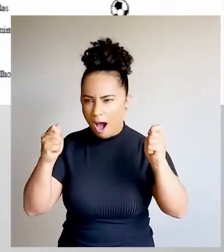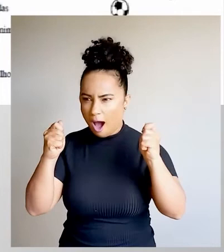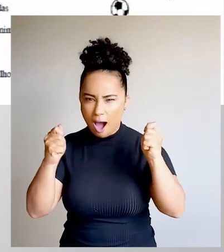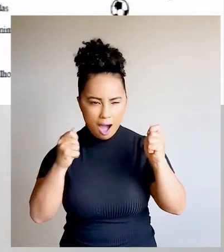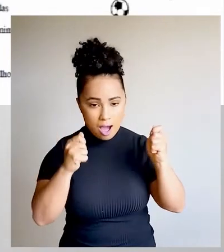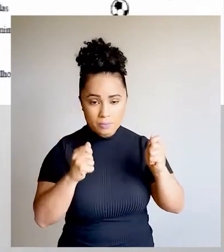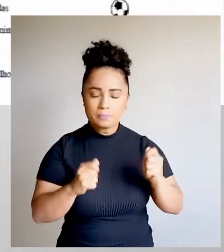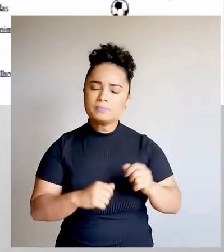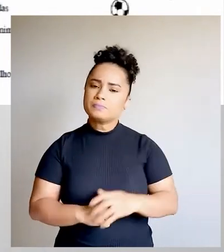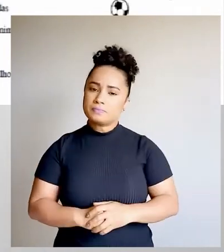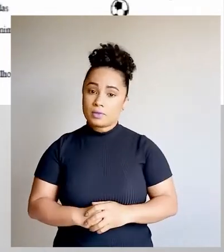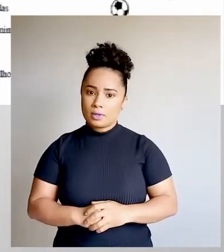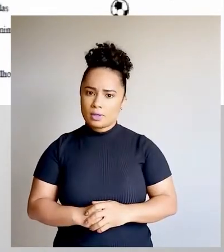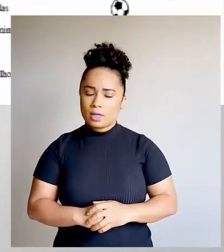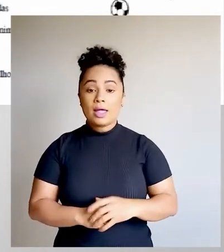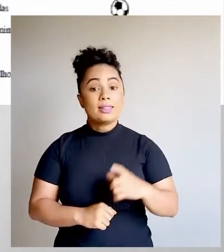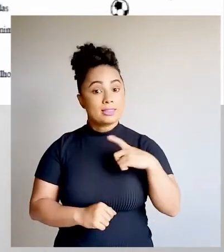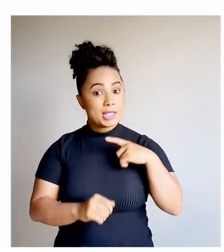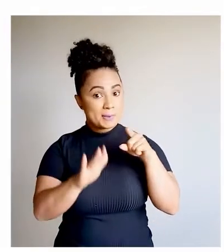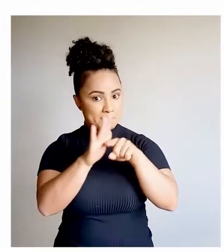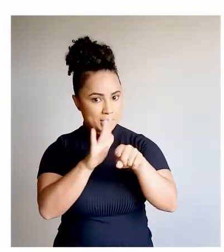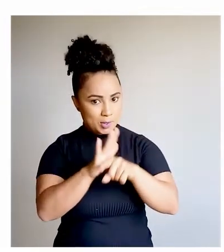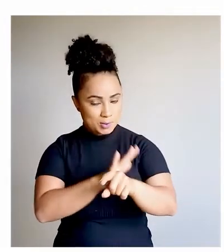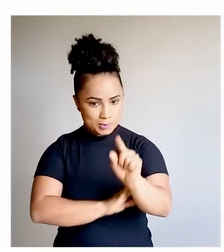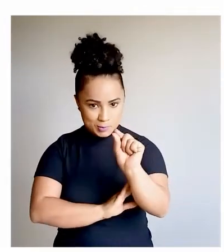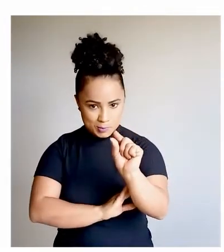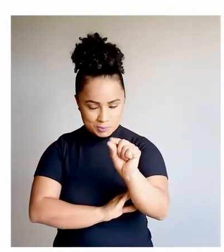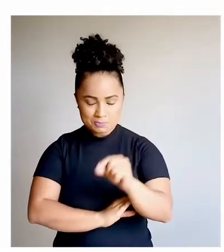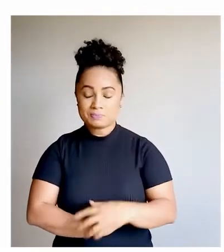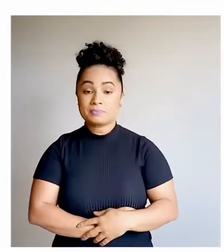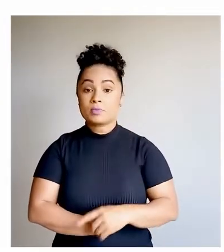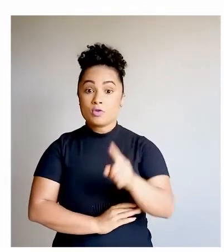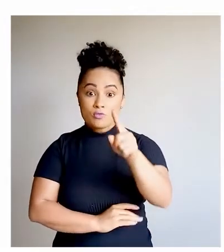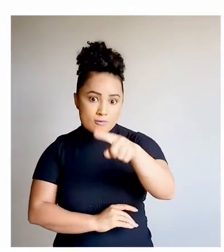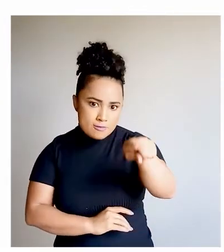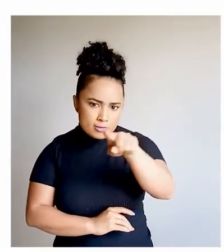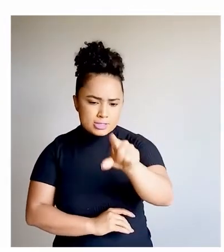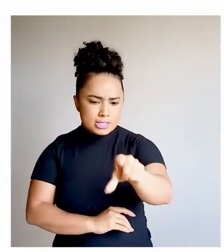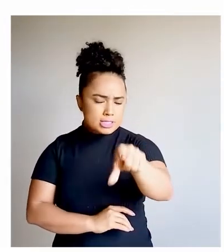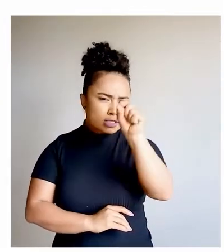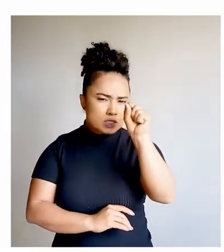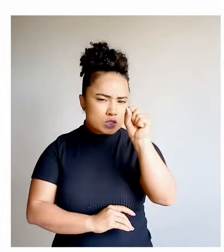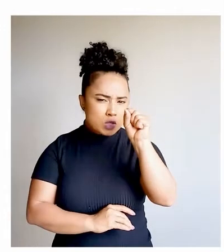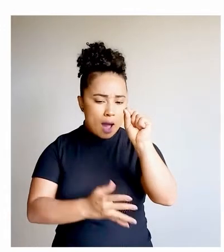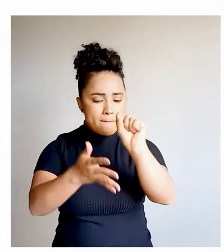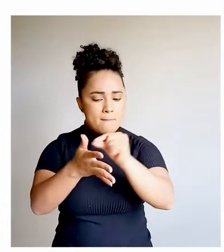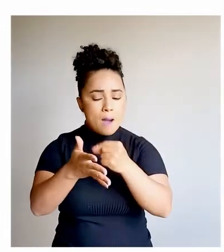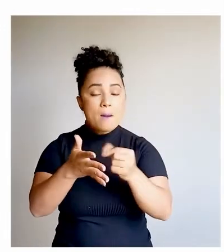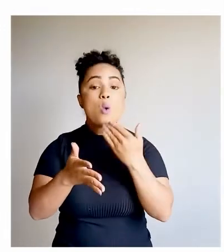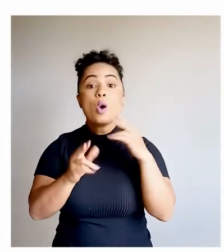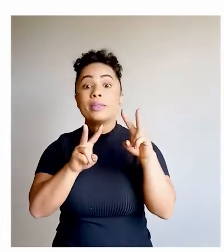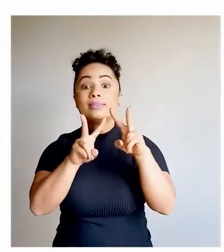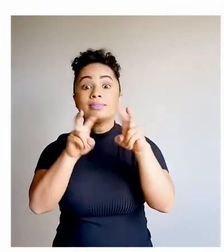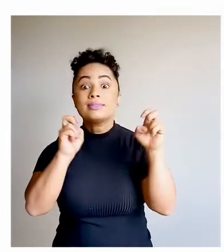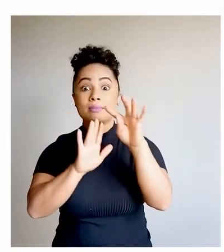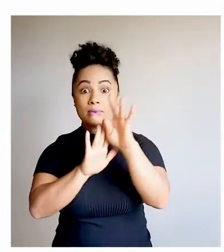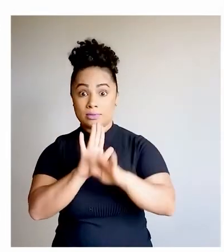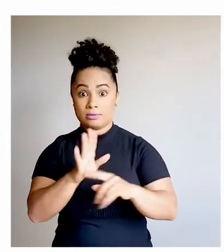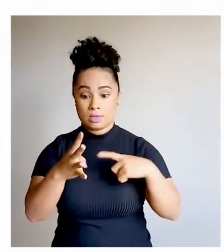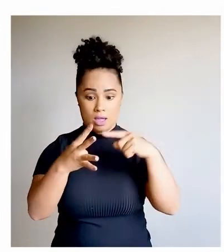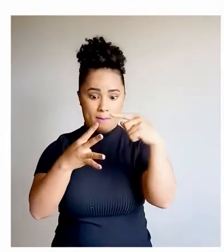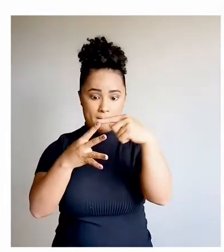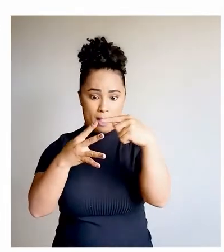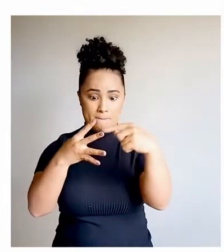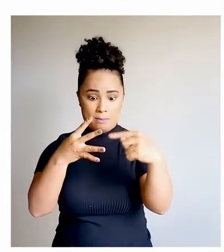A alternativa sobre o texto diz assim, assinale a alternativa que apresenta o tema do texto lido. Então, nós temos quatro